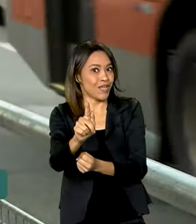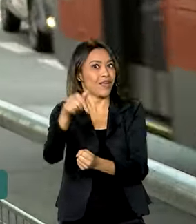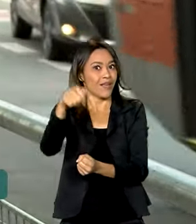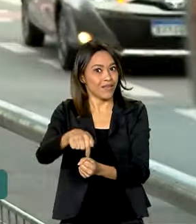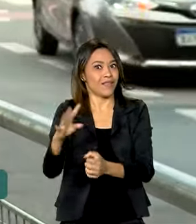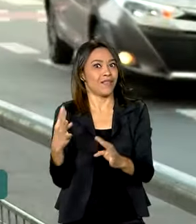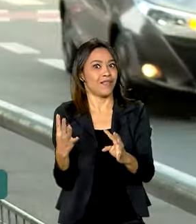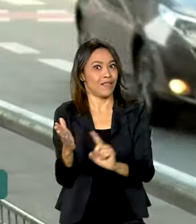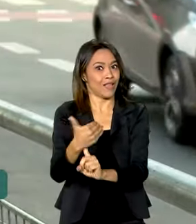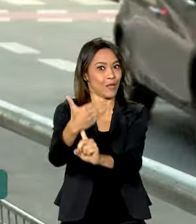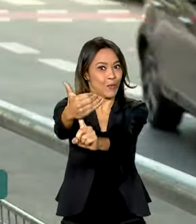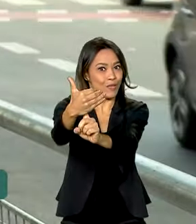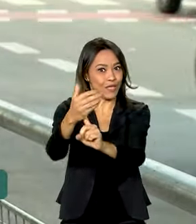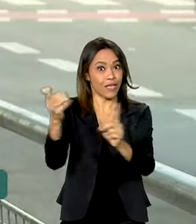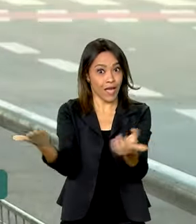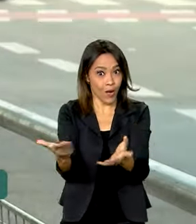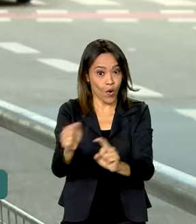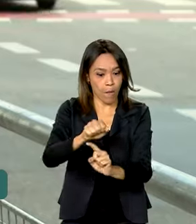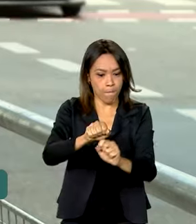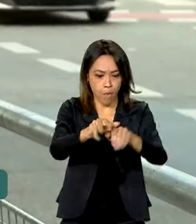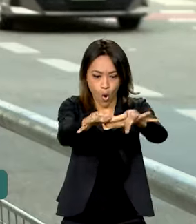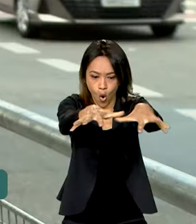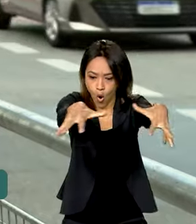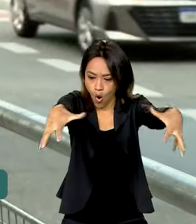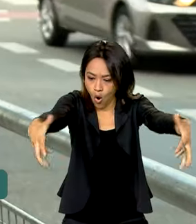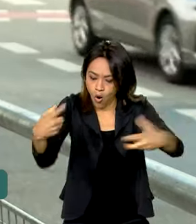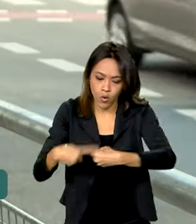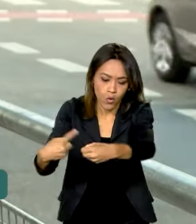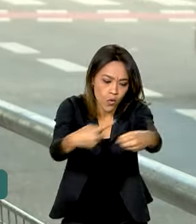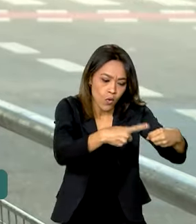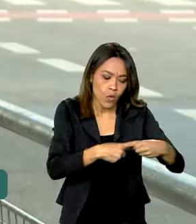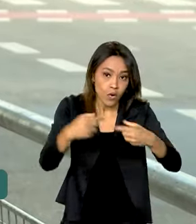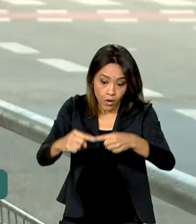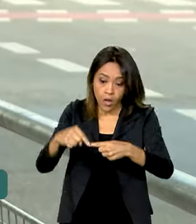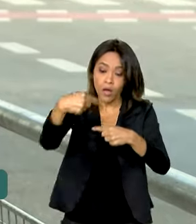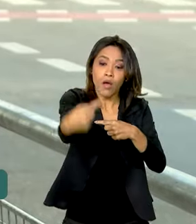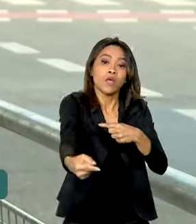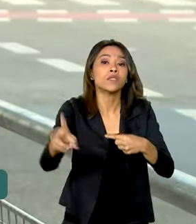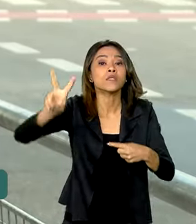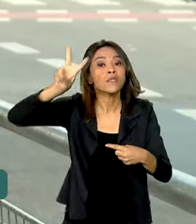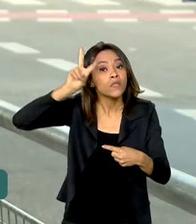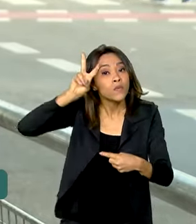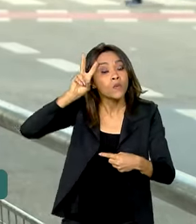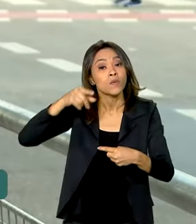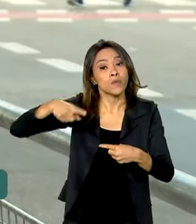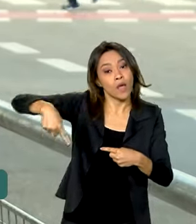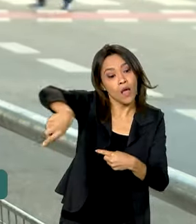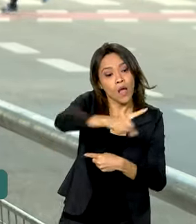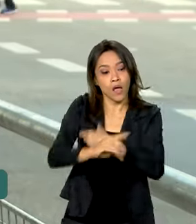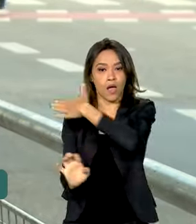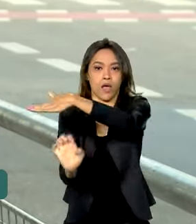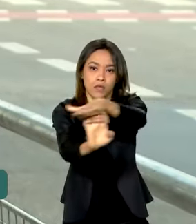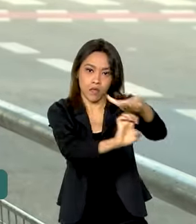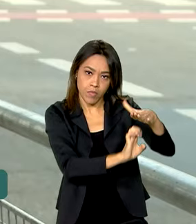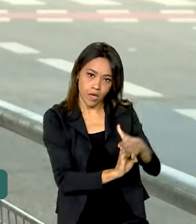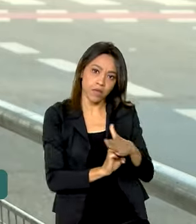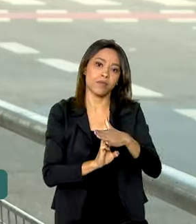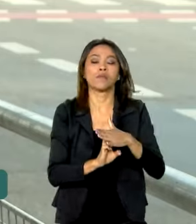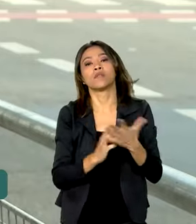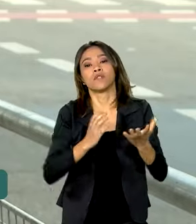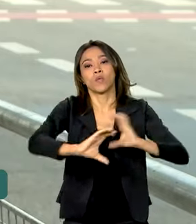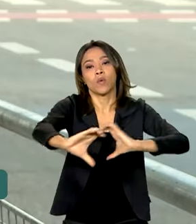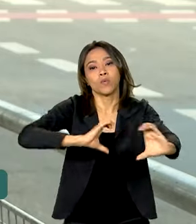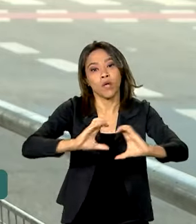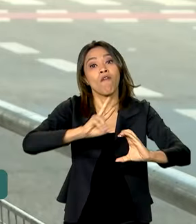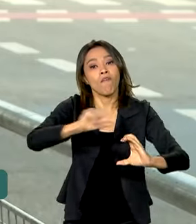muitos outros municípios. A partir da próxima segunda-feira, as operadoras de telecomunicações vão poder